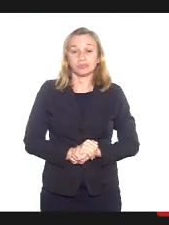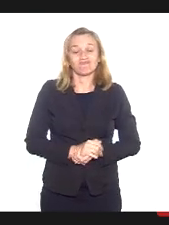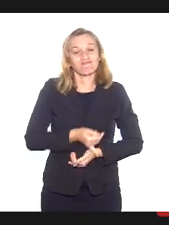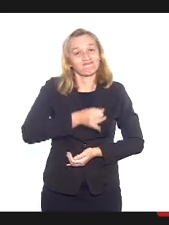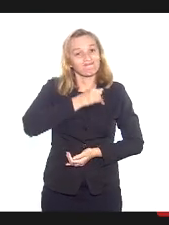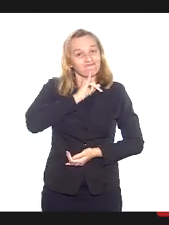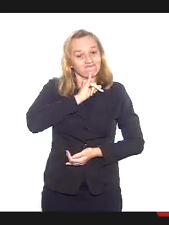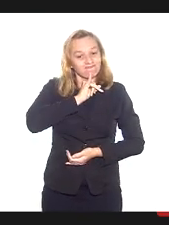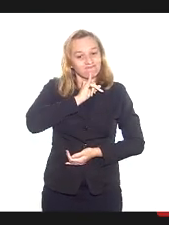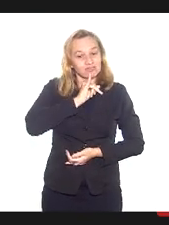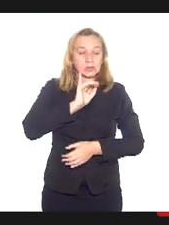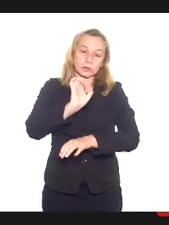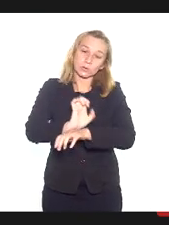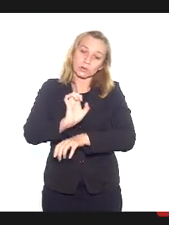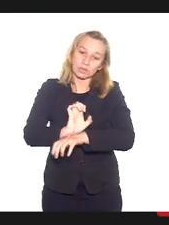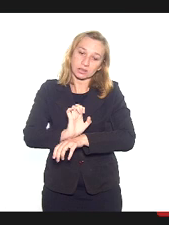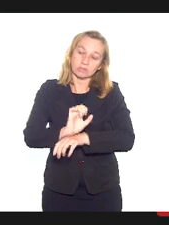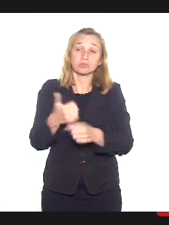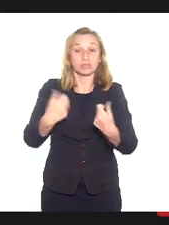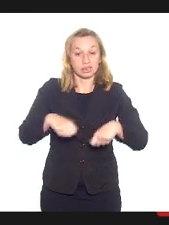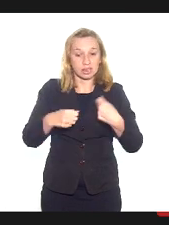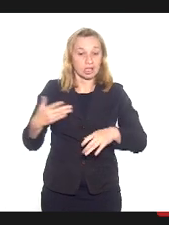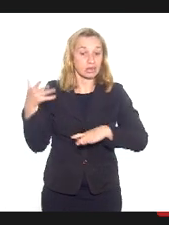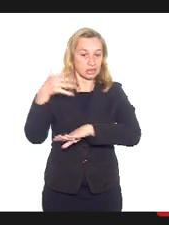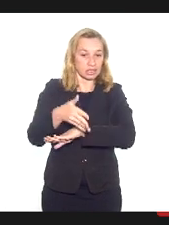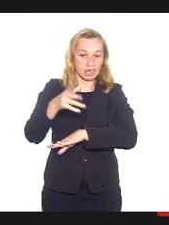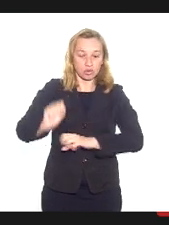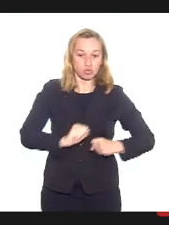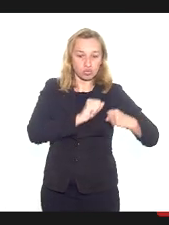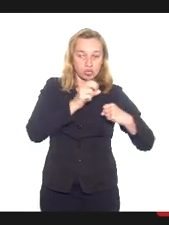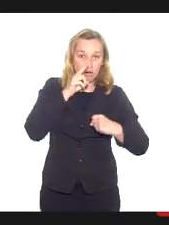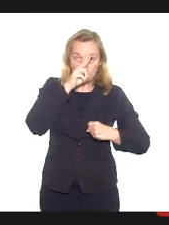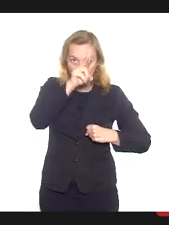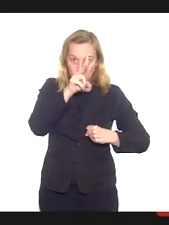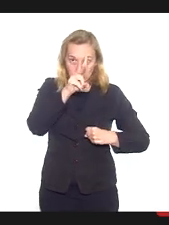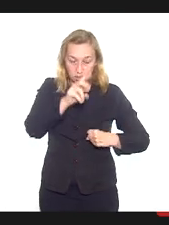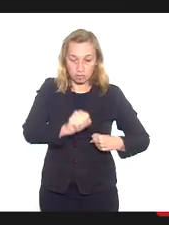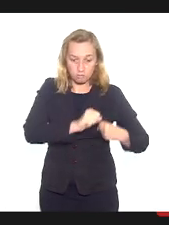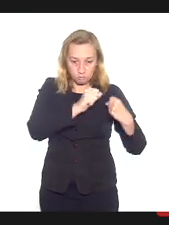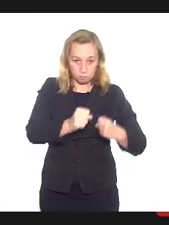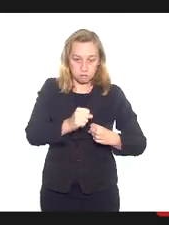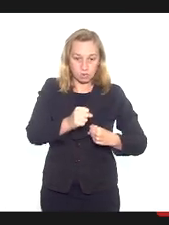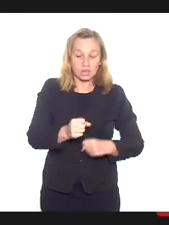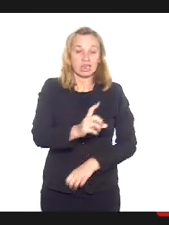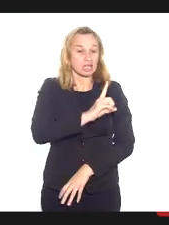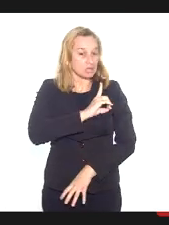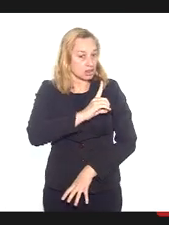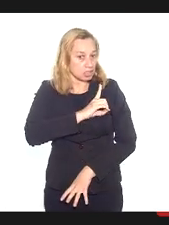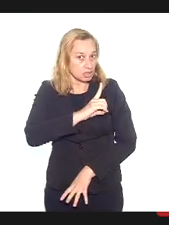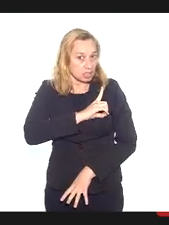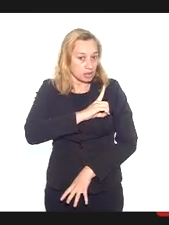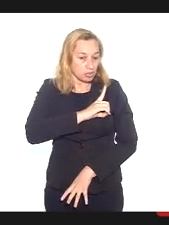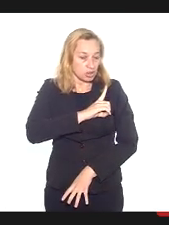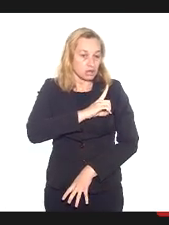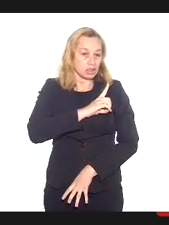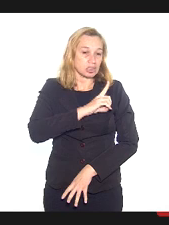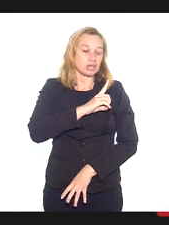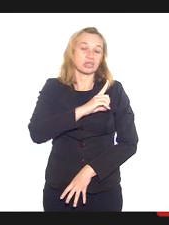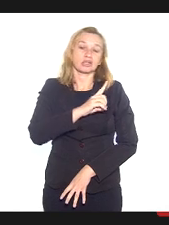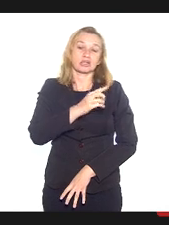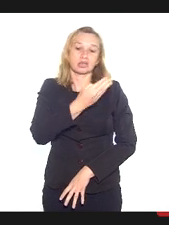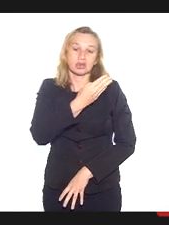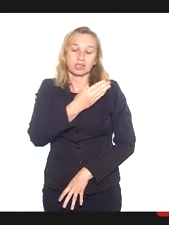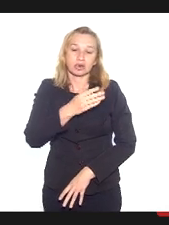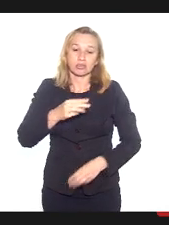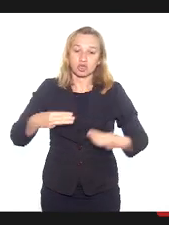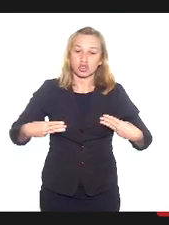infelizmente, o Estado terá que entrar com sua força penal, delegacia de polícia, ministério público, juiz, para aqueles